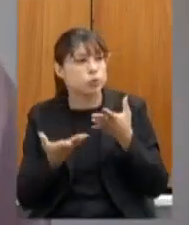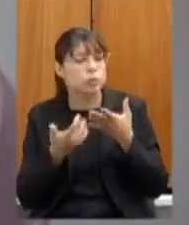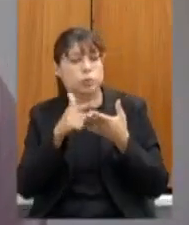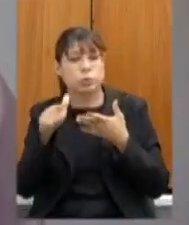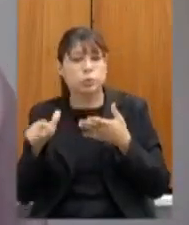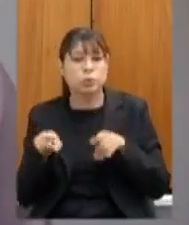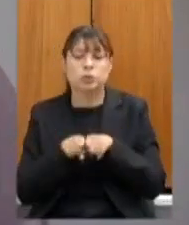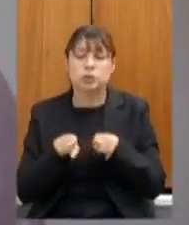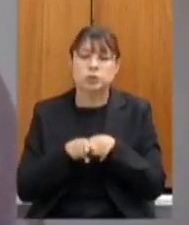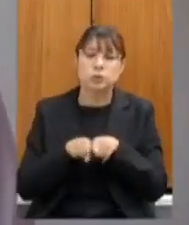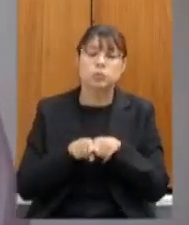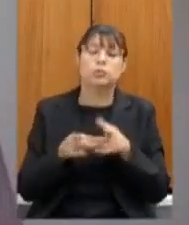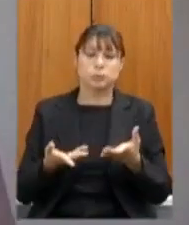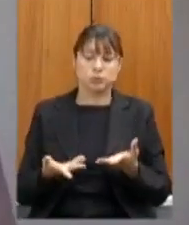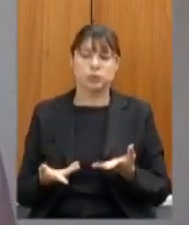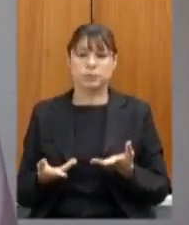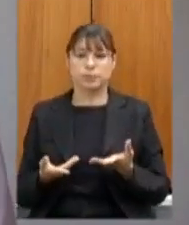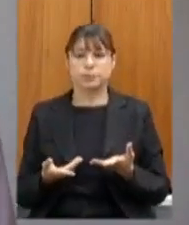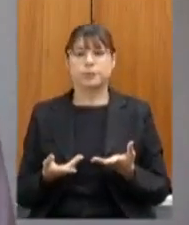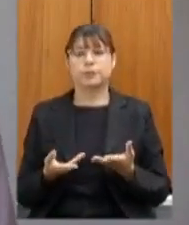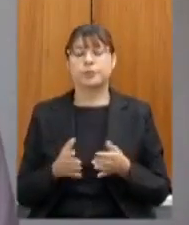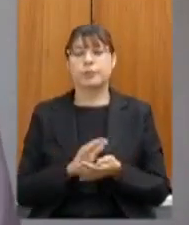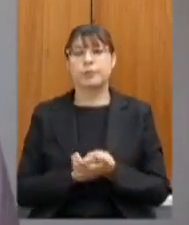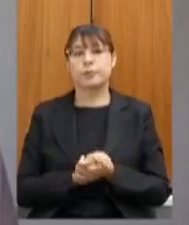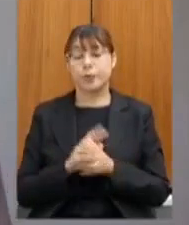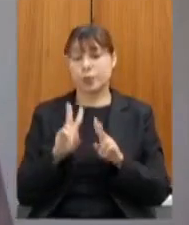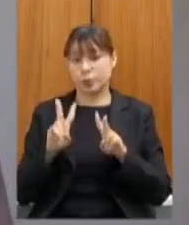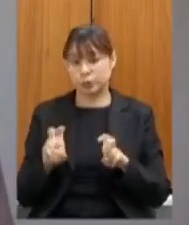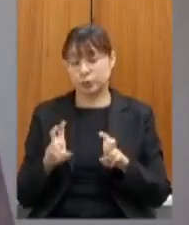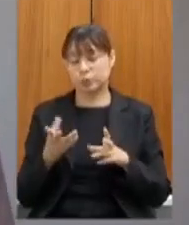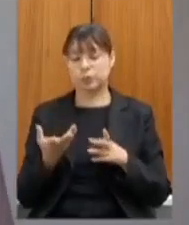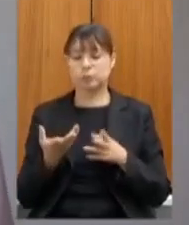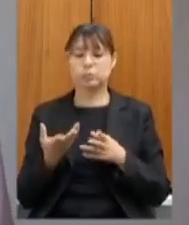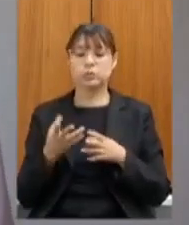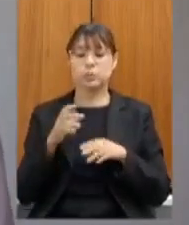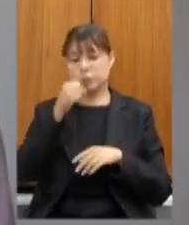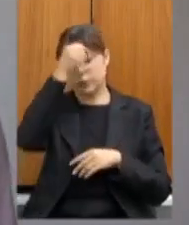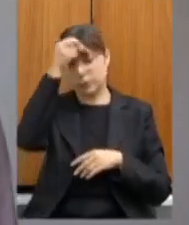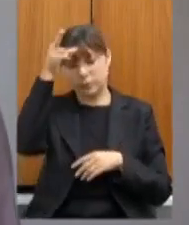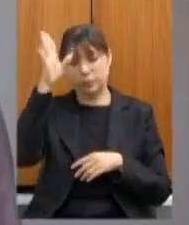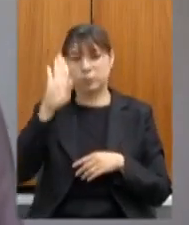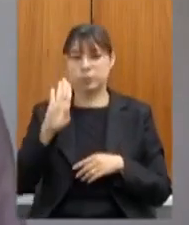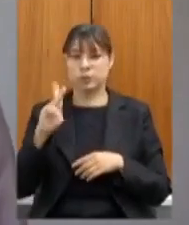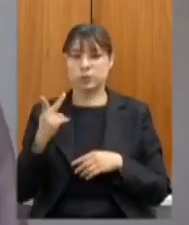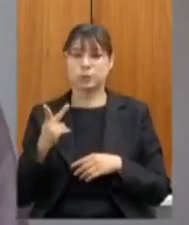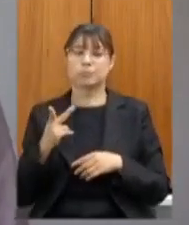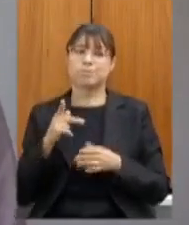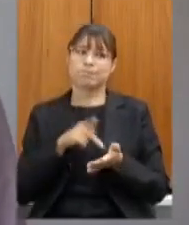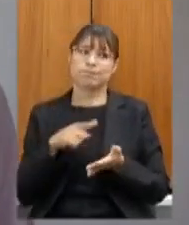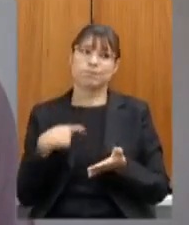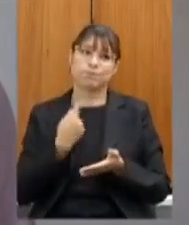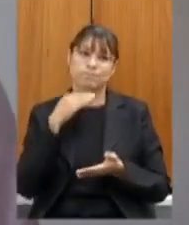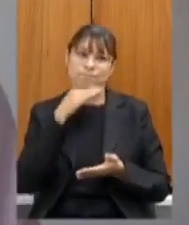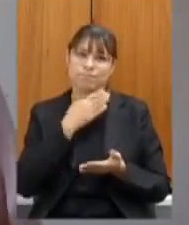também está vivendo aquilo no que diz respeito à prefeitura de belo horizonte realmente a gente percebeu